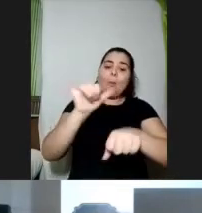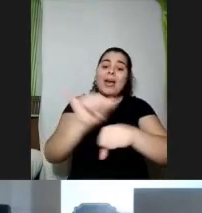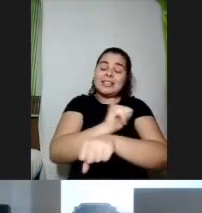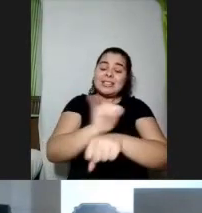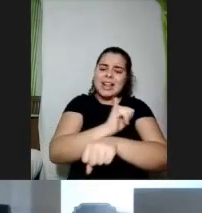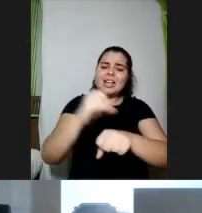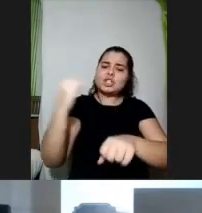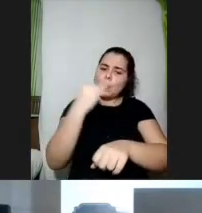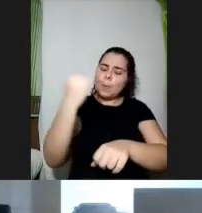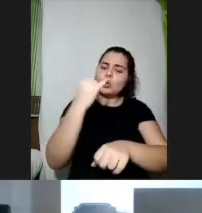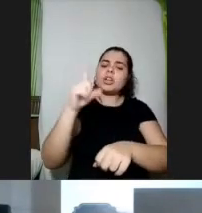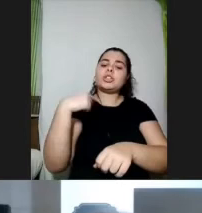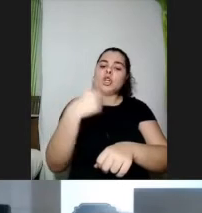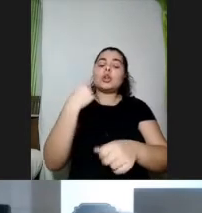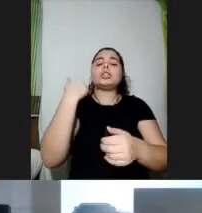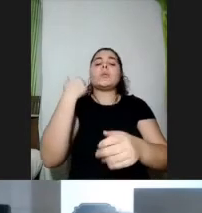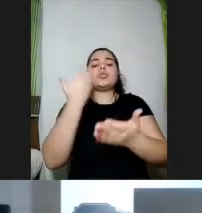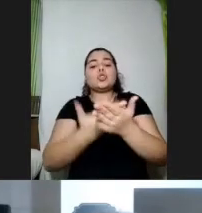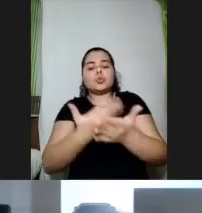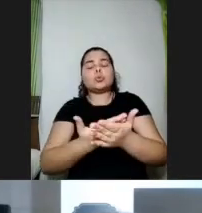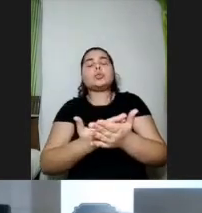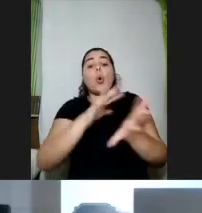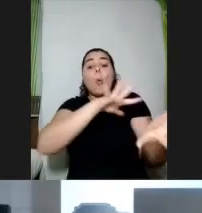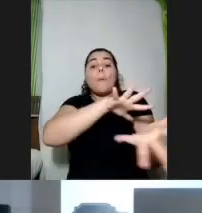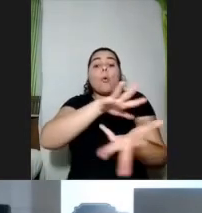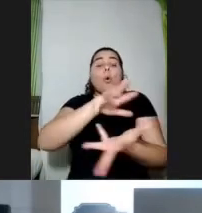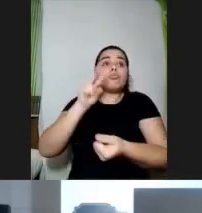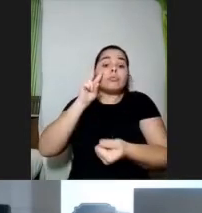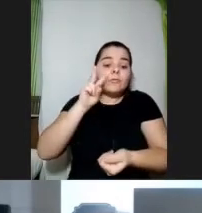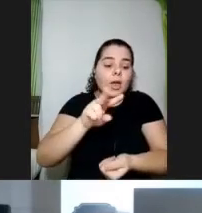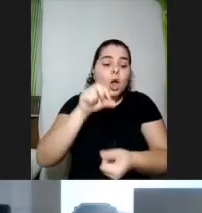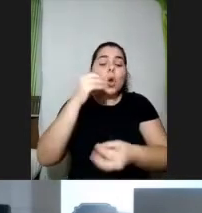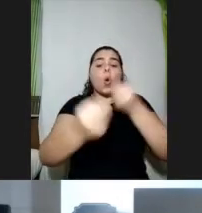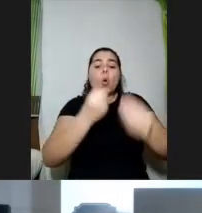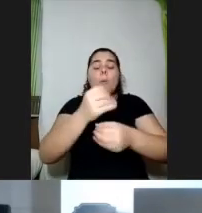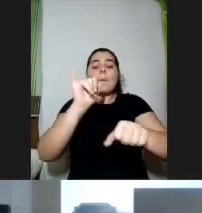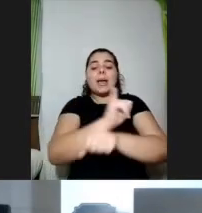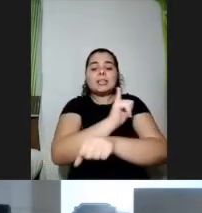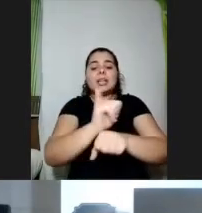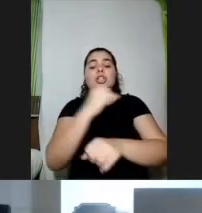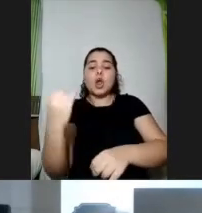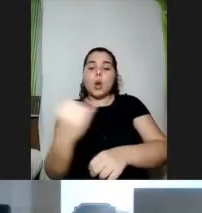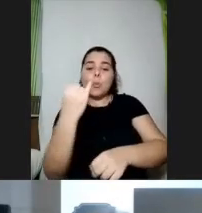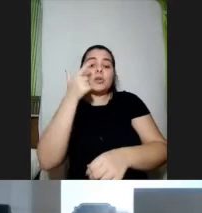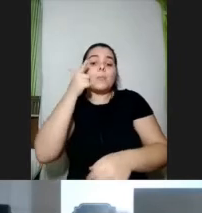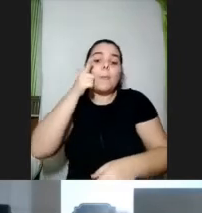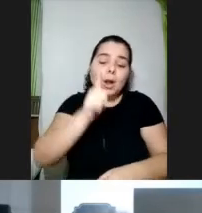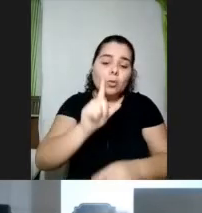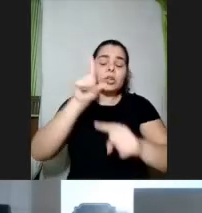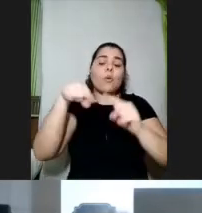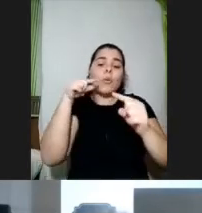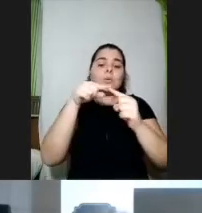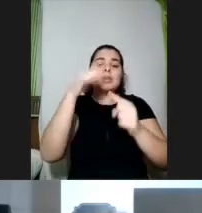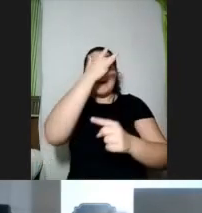reconhecida e mundialmente como uma estratégia muito exitosa para que a gente possa lidar com pessoas com diferentes condições num